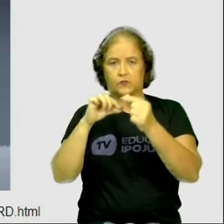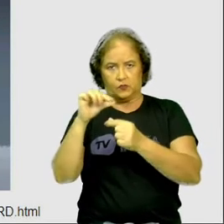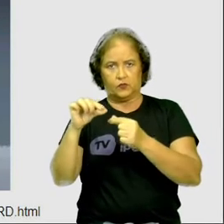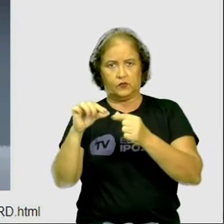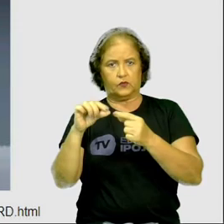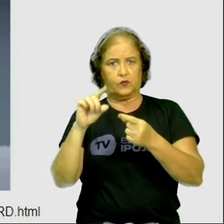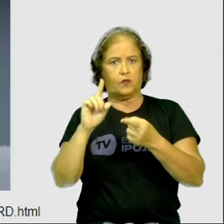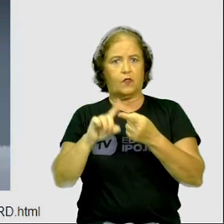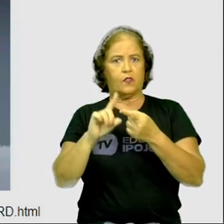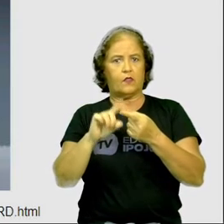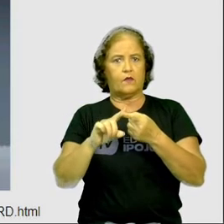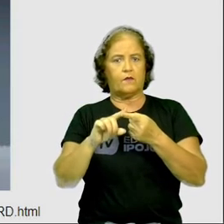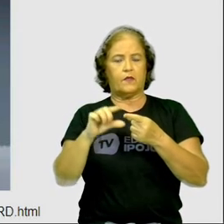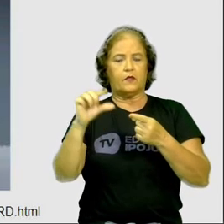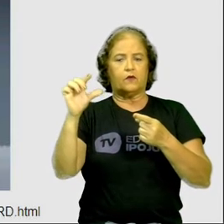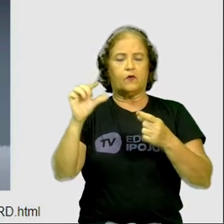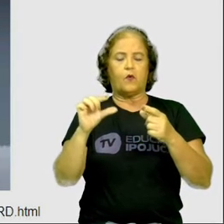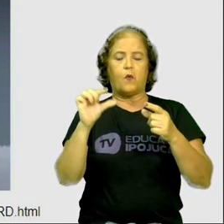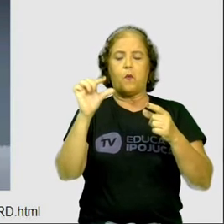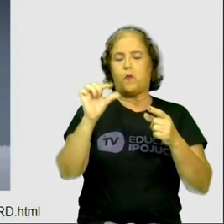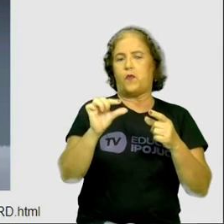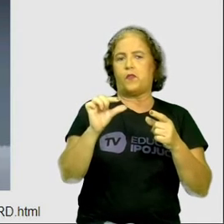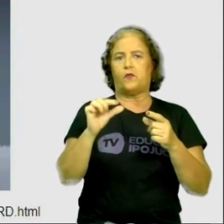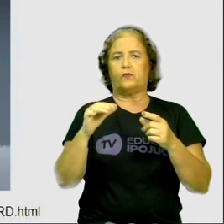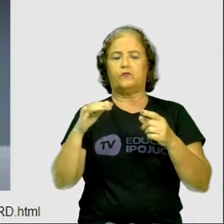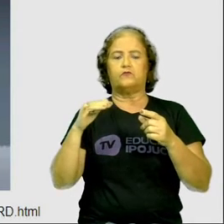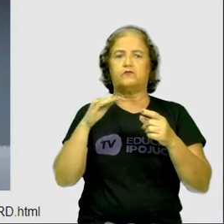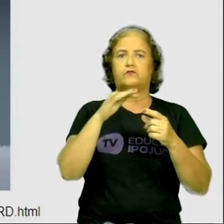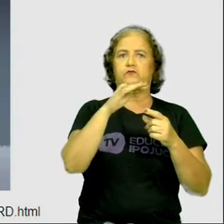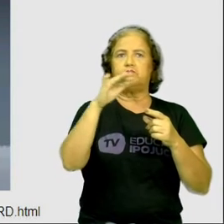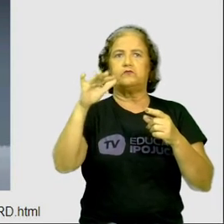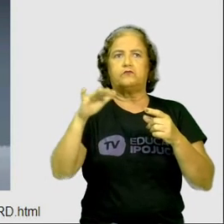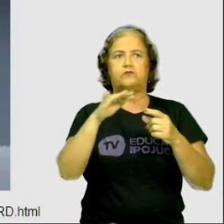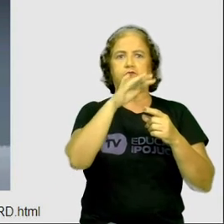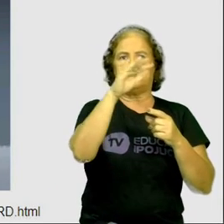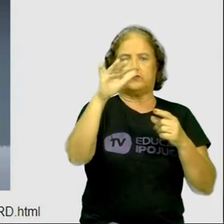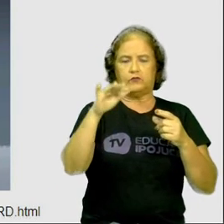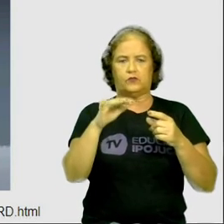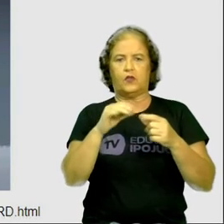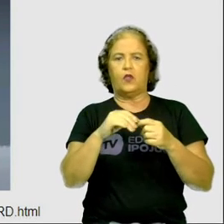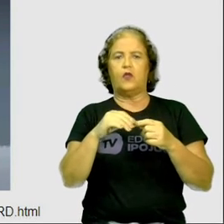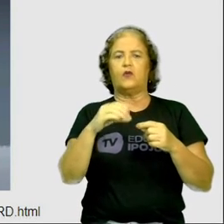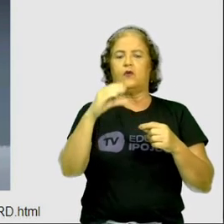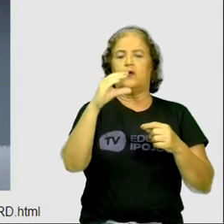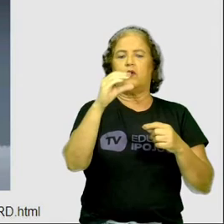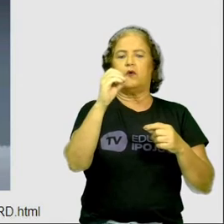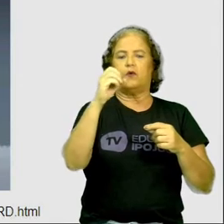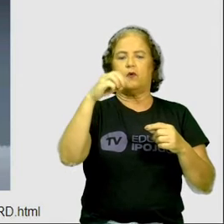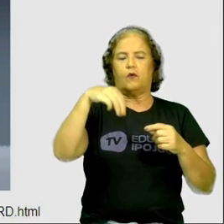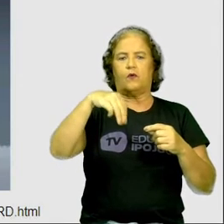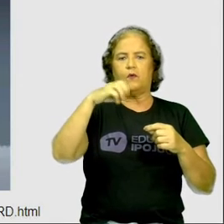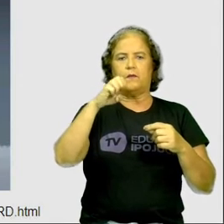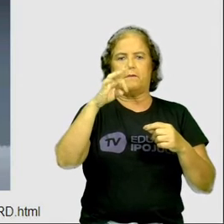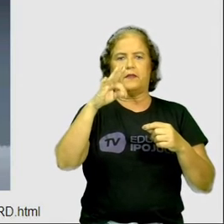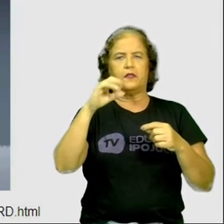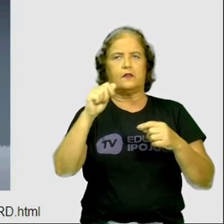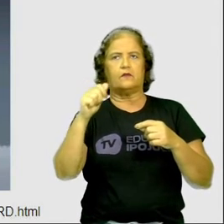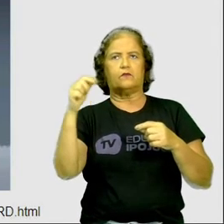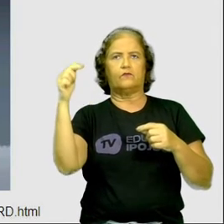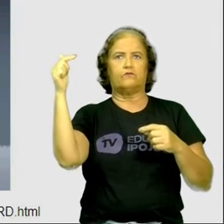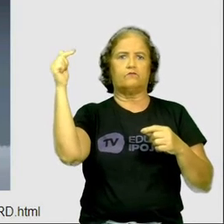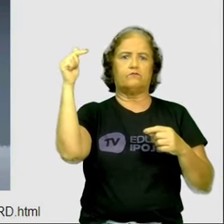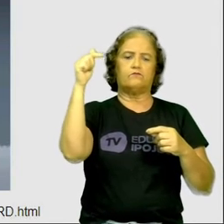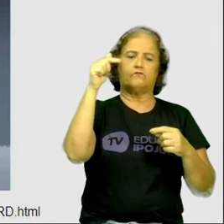os pedaços que viajam pelo espaço. E os cometas, que são pedras de gelo,